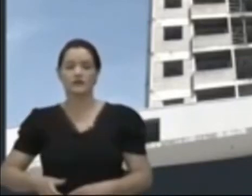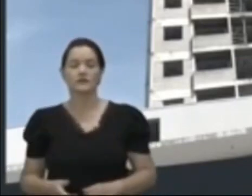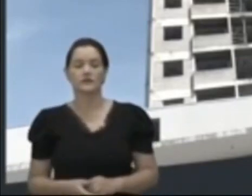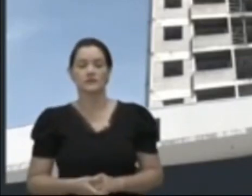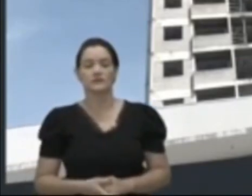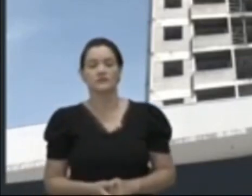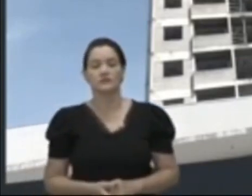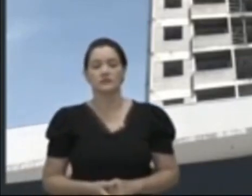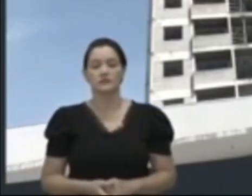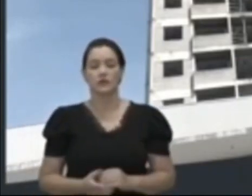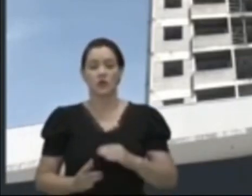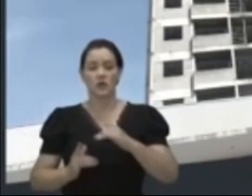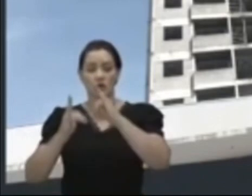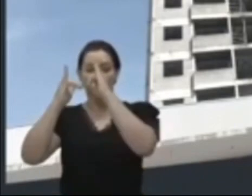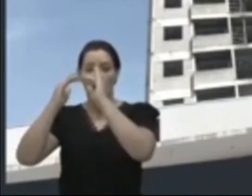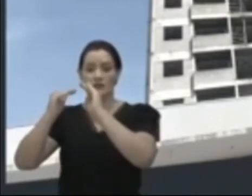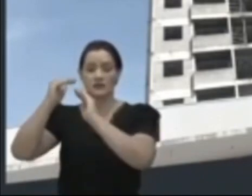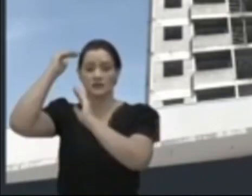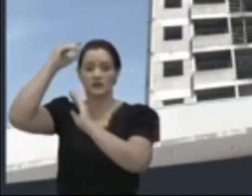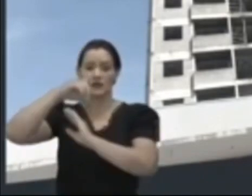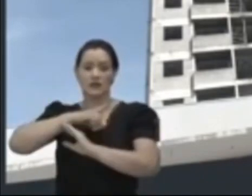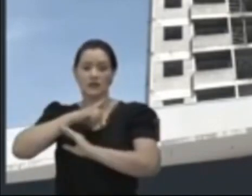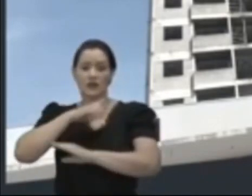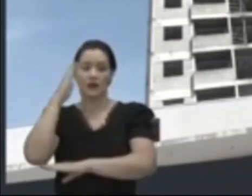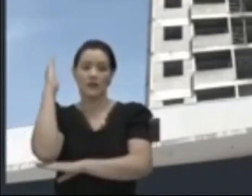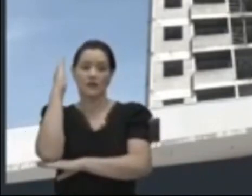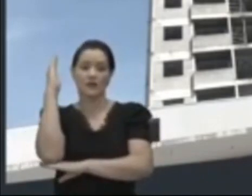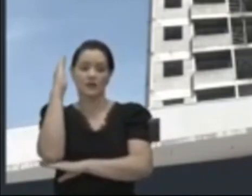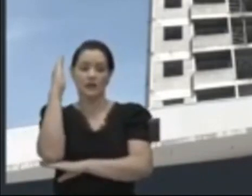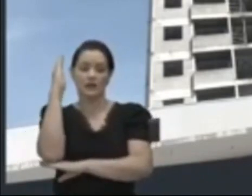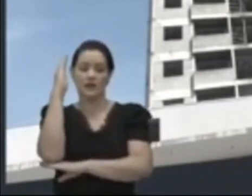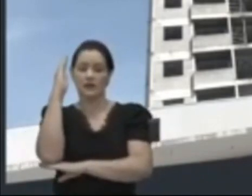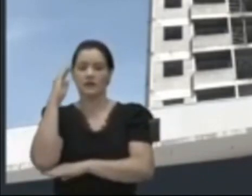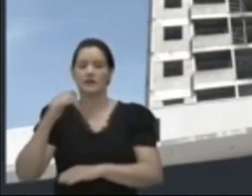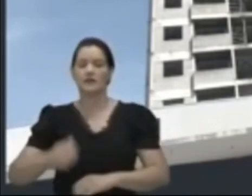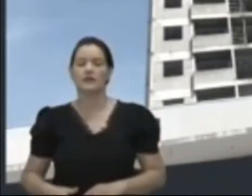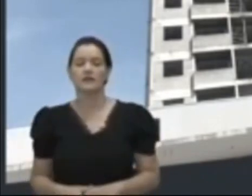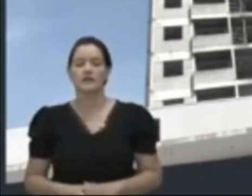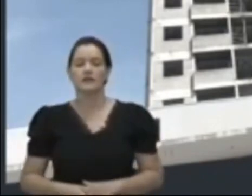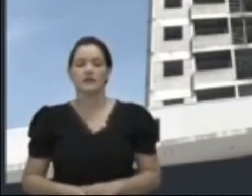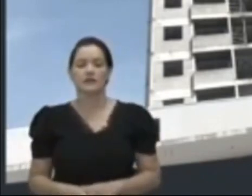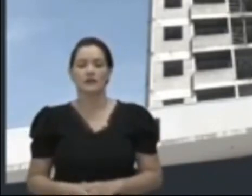O topo do prédio tem o madeiramento, a foto no centro ali.